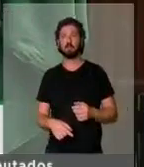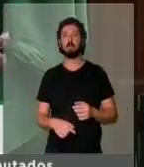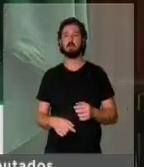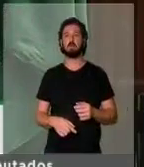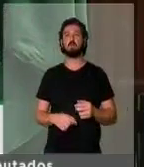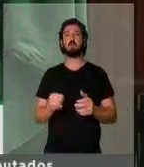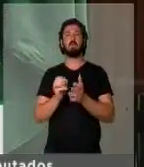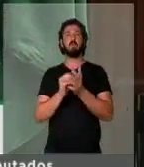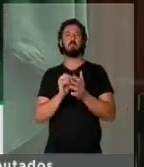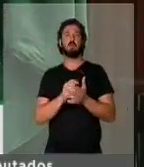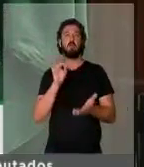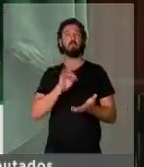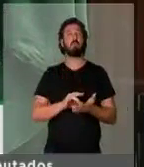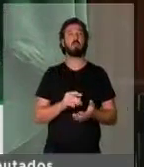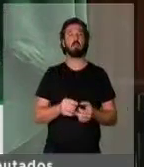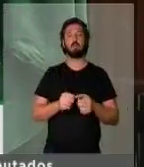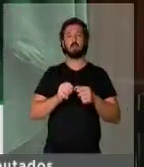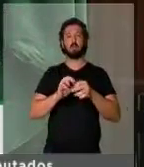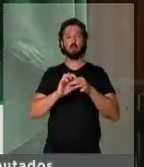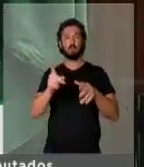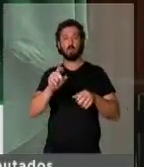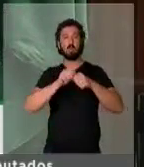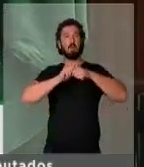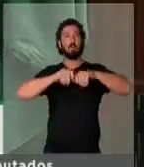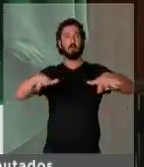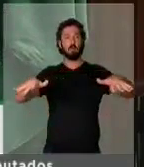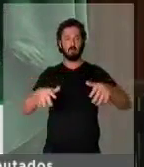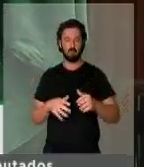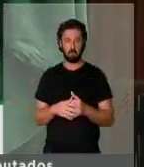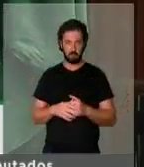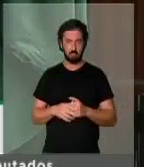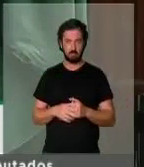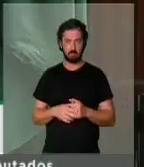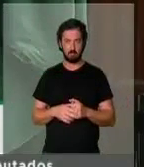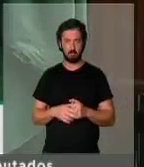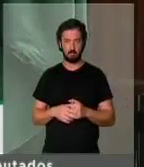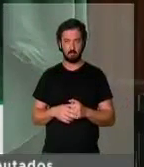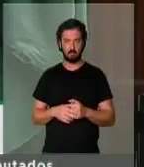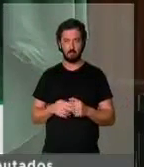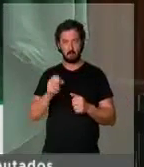deixar em verdade ser plantada dessa tribuna sem o devido reparo. Obrigado, senhor presidente.